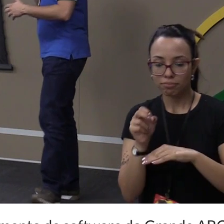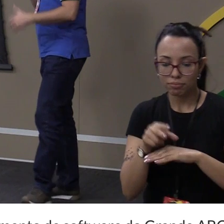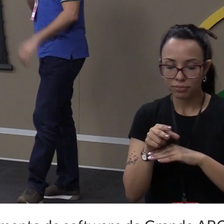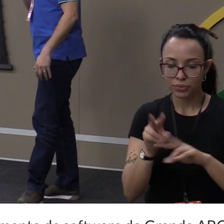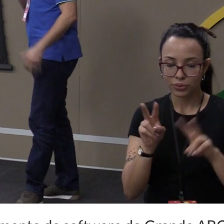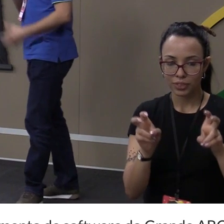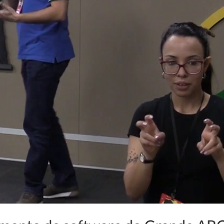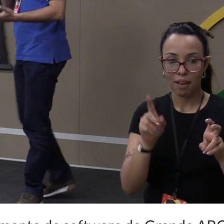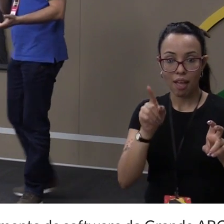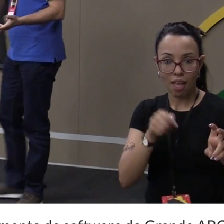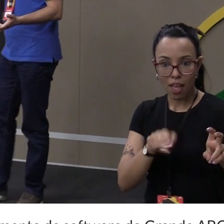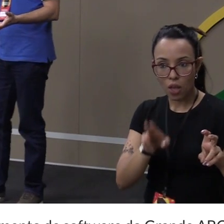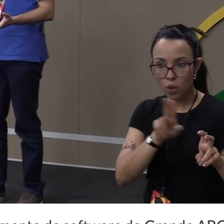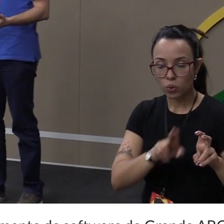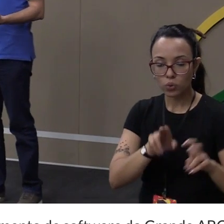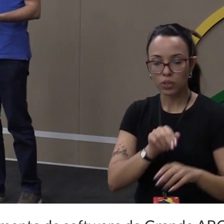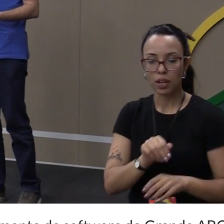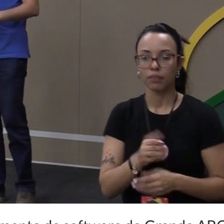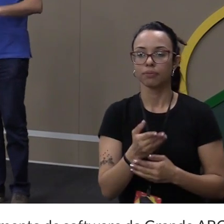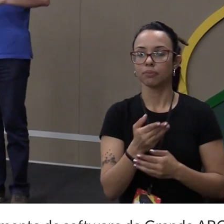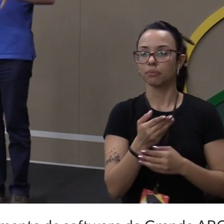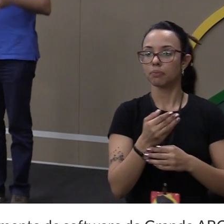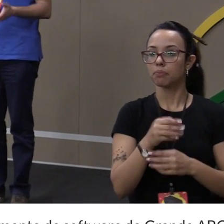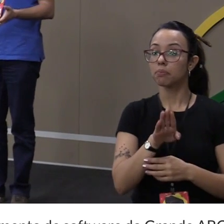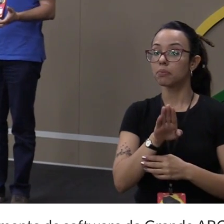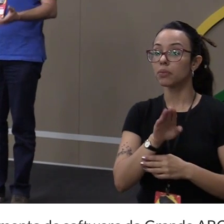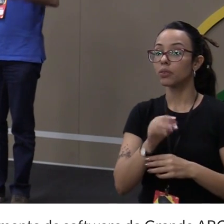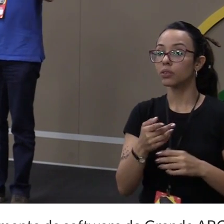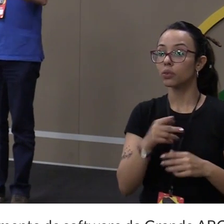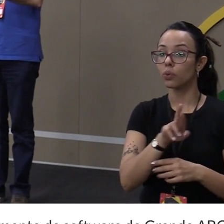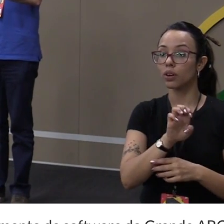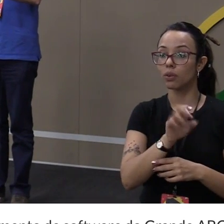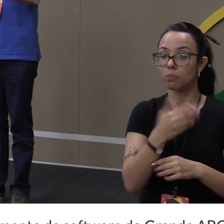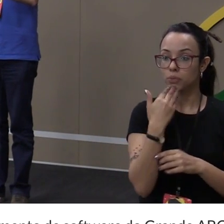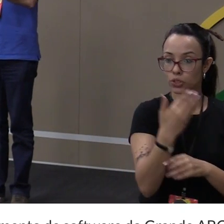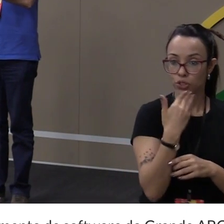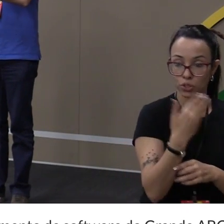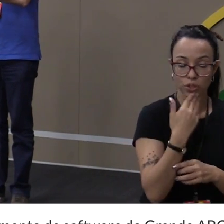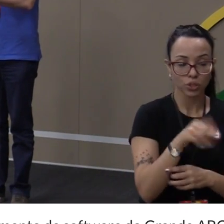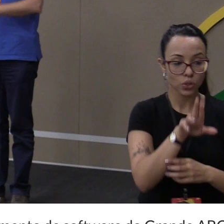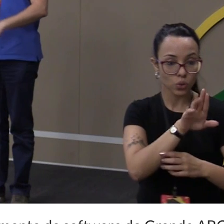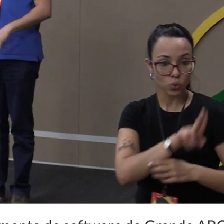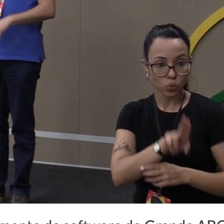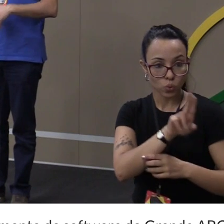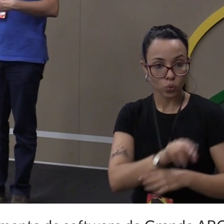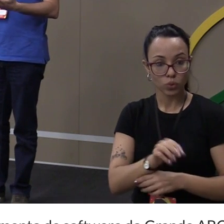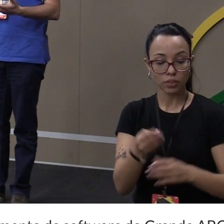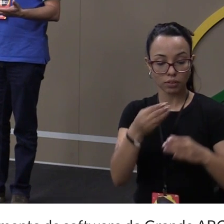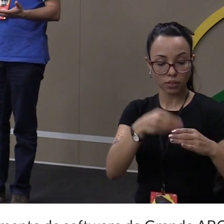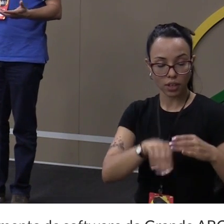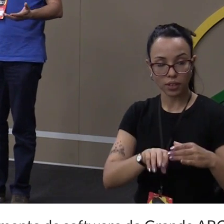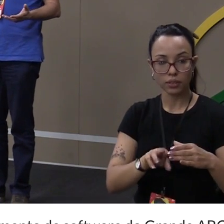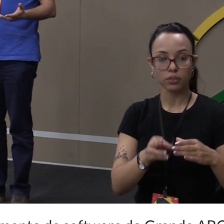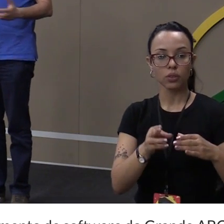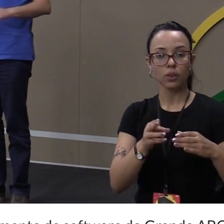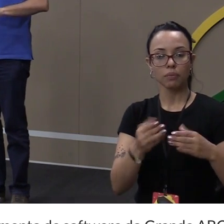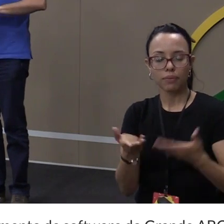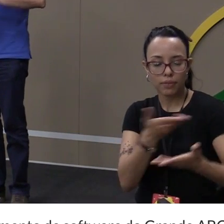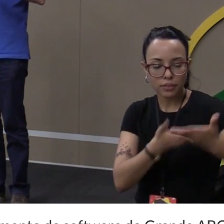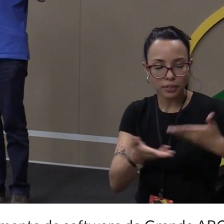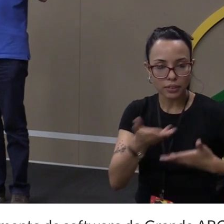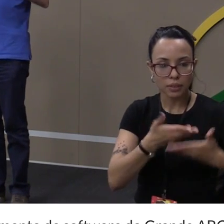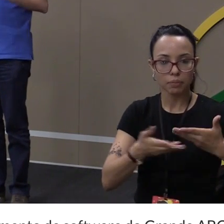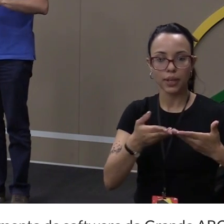É usar a biblioteca requests, que é uma melhoria em cima da rllib, para você fazer tratamento